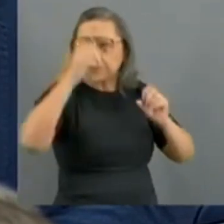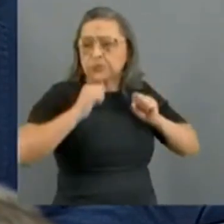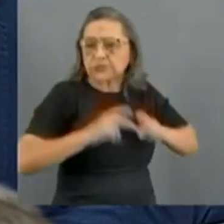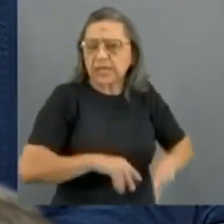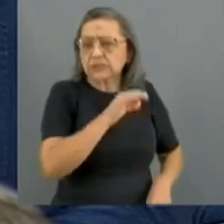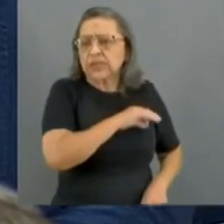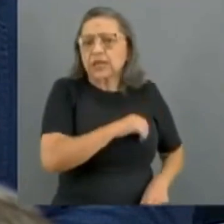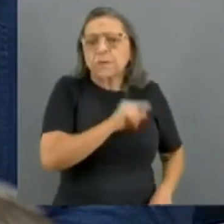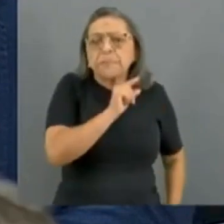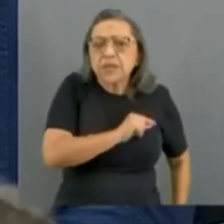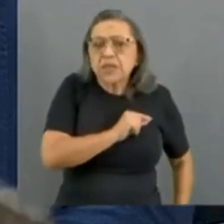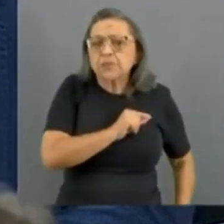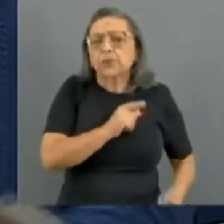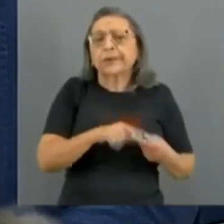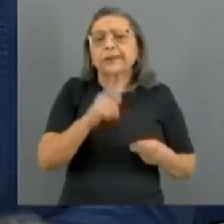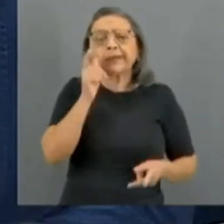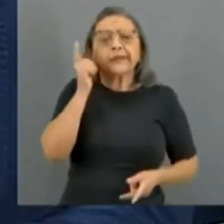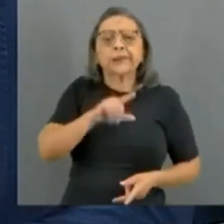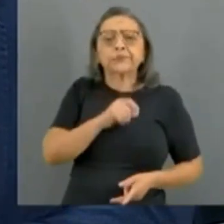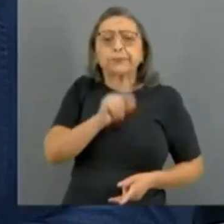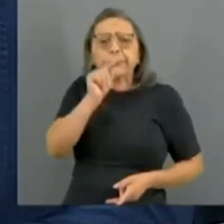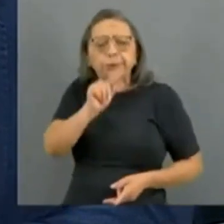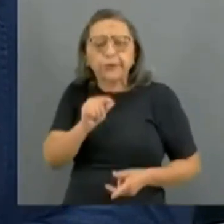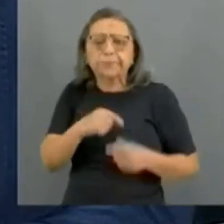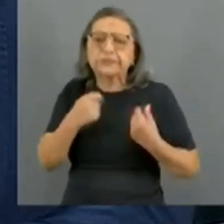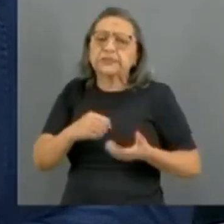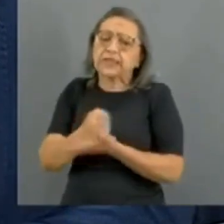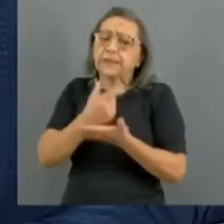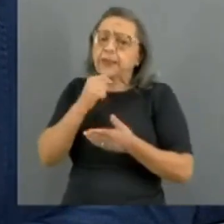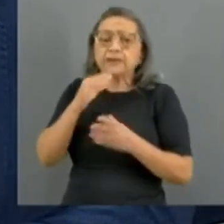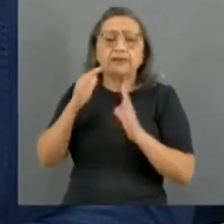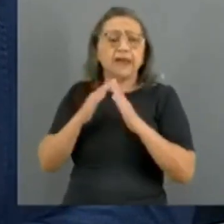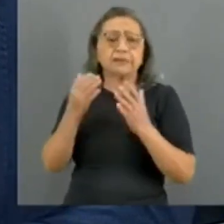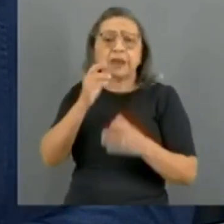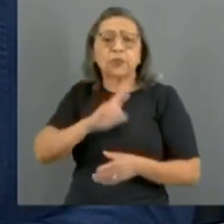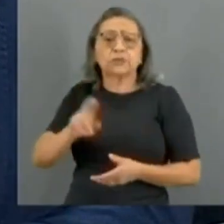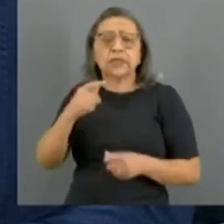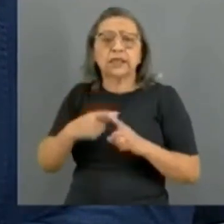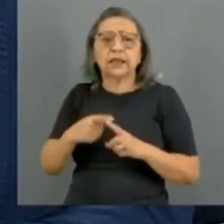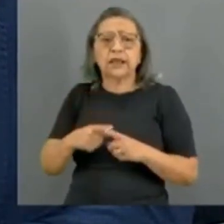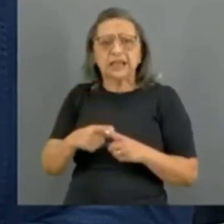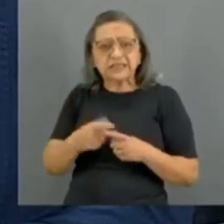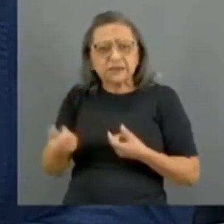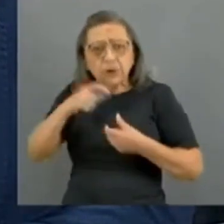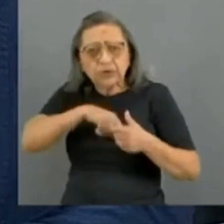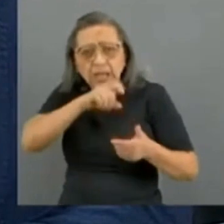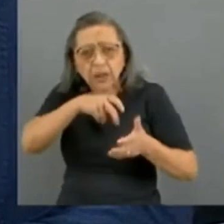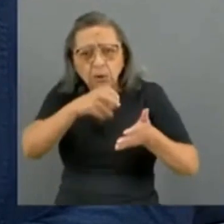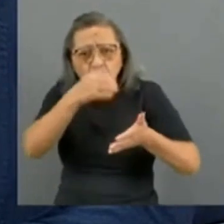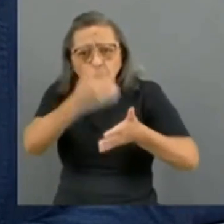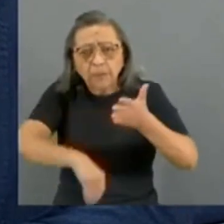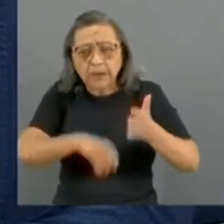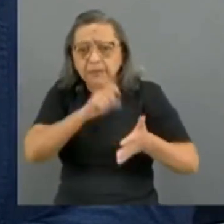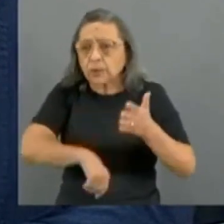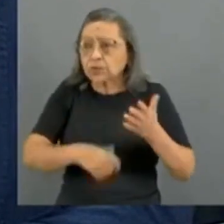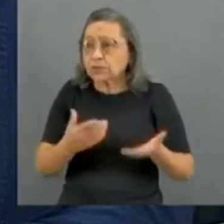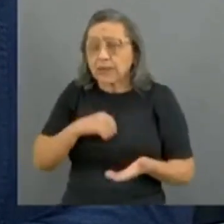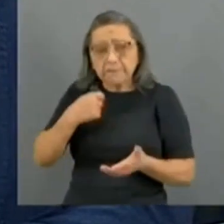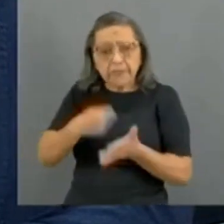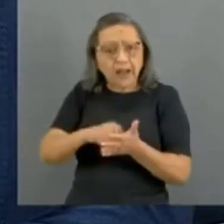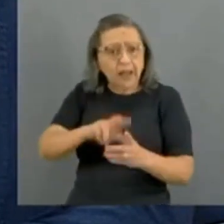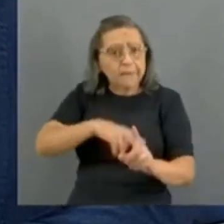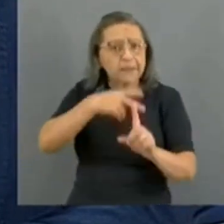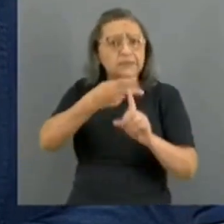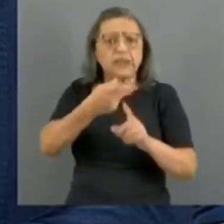ganha um salário mínimo, ou que ganha dois salários mínimos, precisa desse medicamento dentro da casa dele, voltar esse imposto é fazer ele pagar mais caro. Então, que só